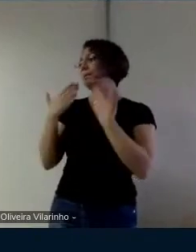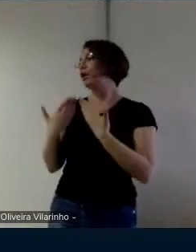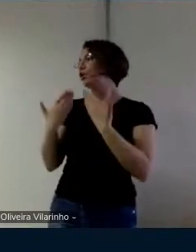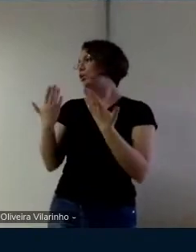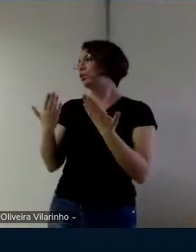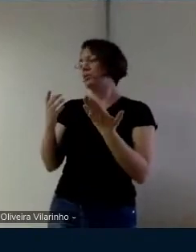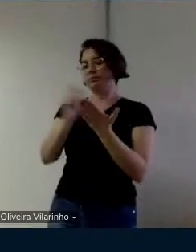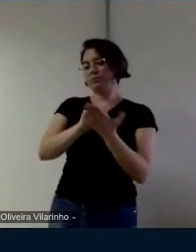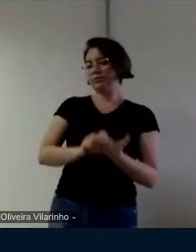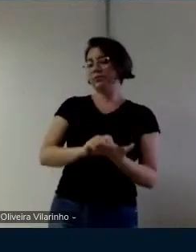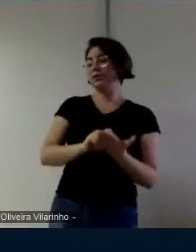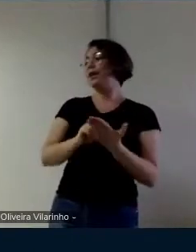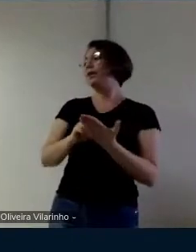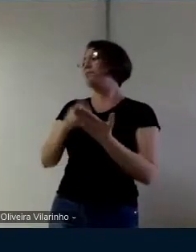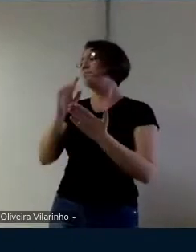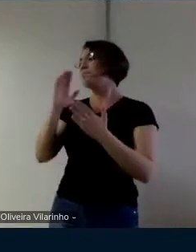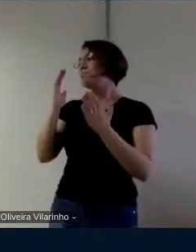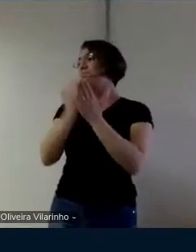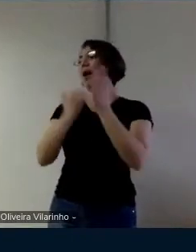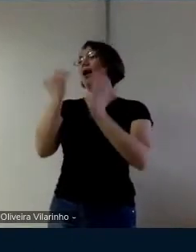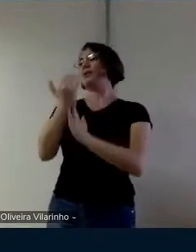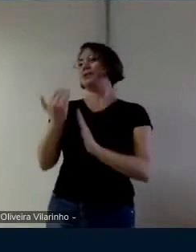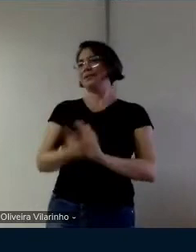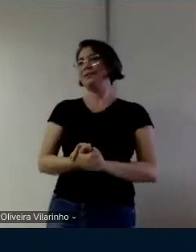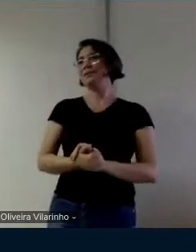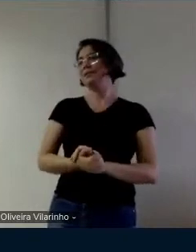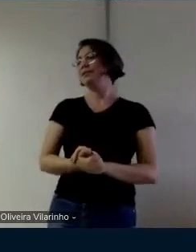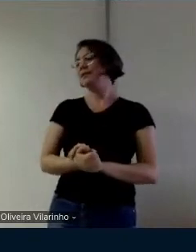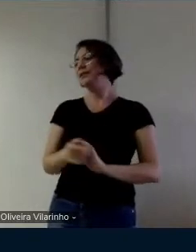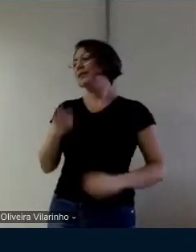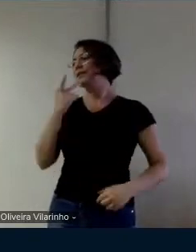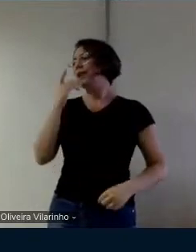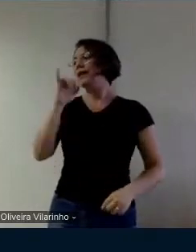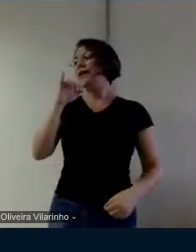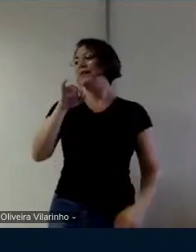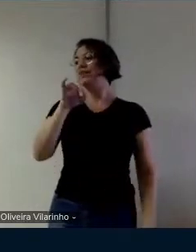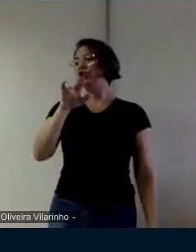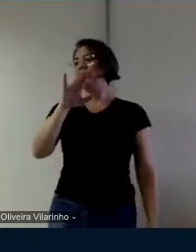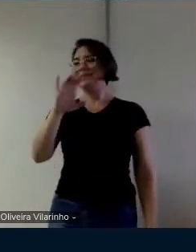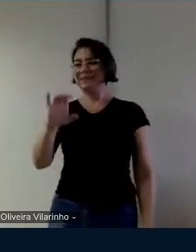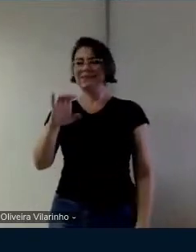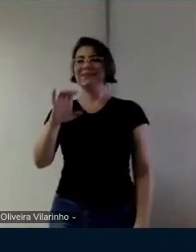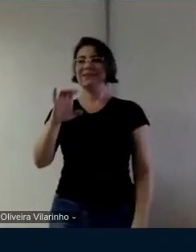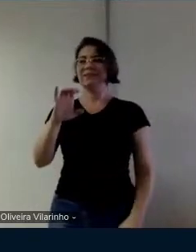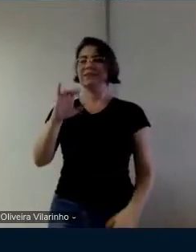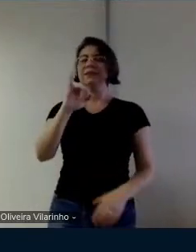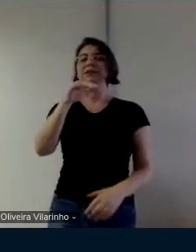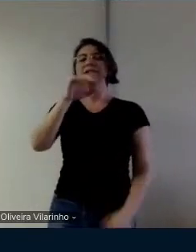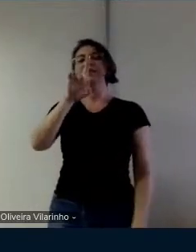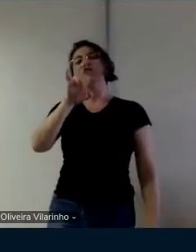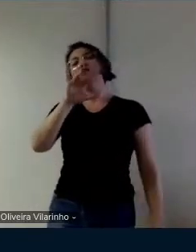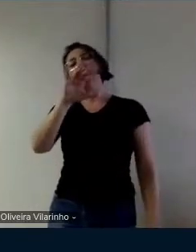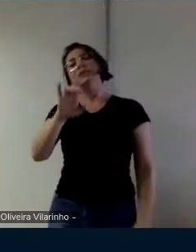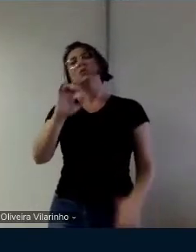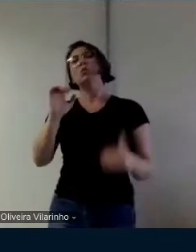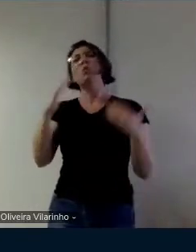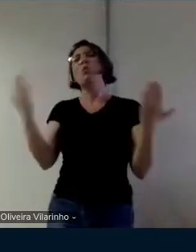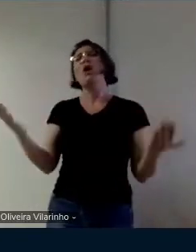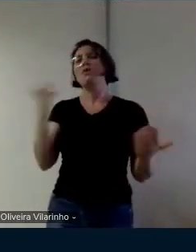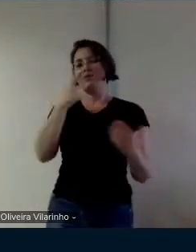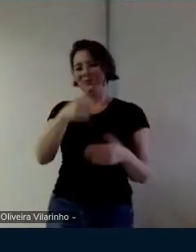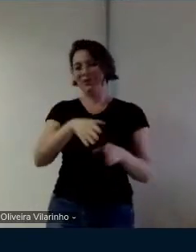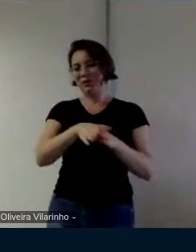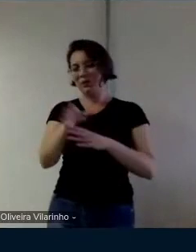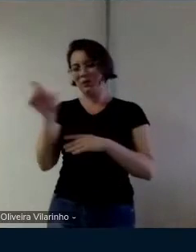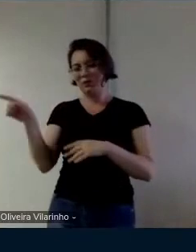aqui ela apresentou algo a mais que é onde você falou que tem uns índices né se ela tem de realmente especificar que índices são esses e uma observação